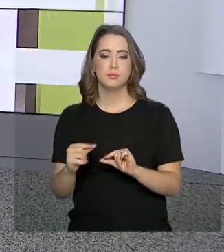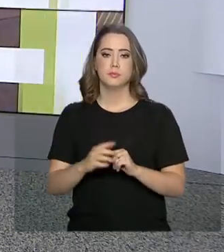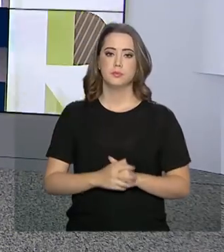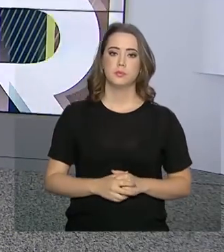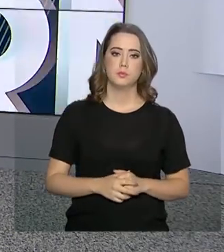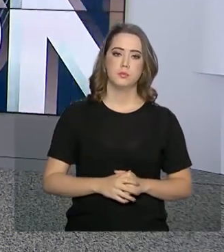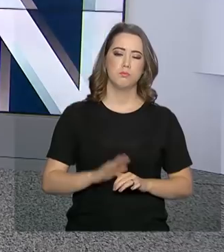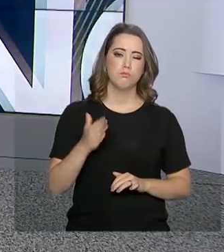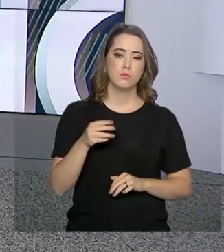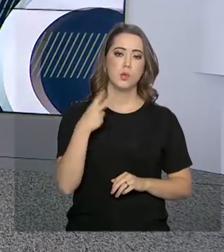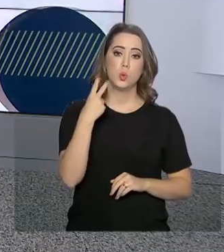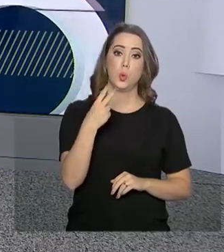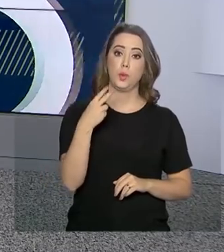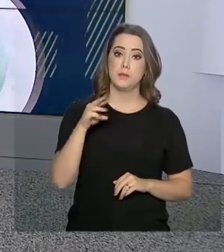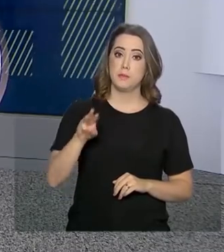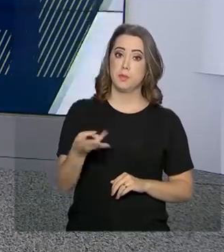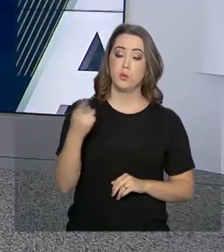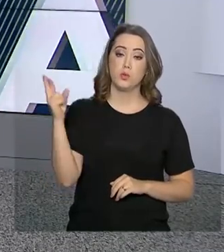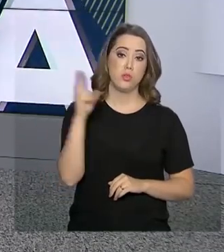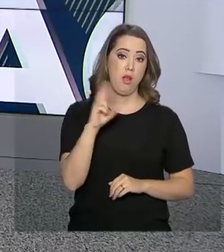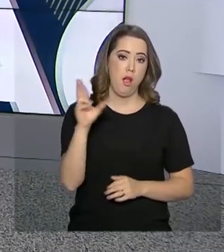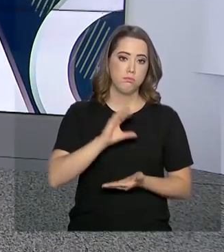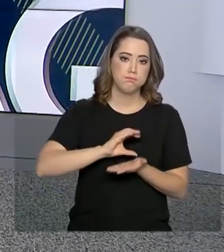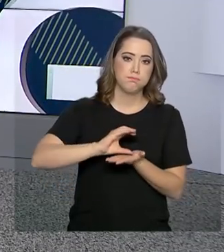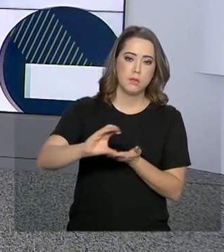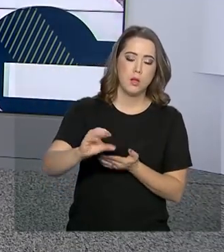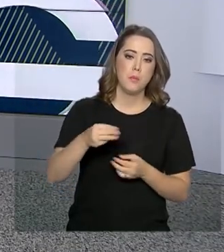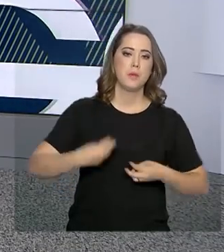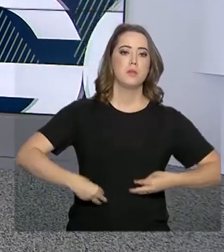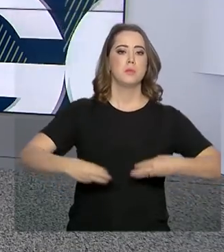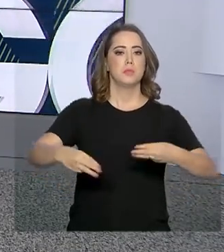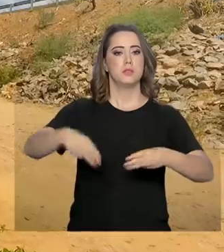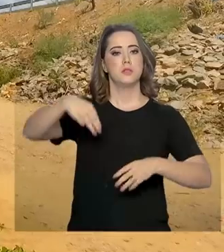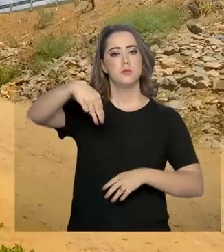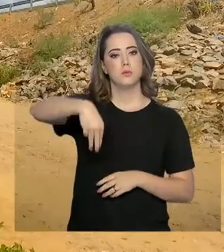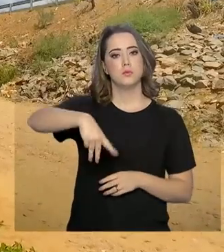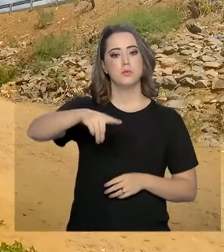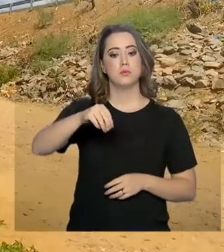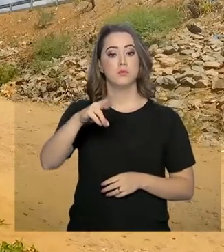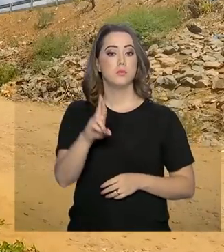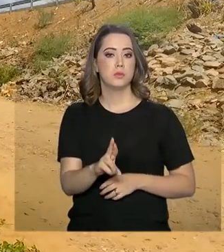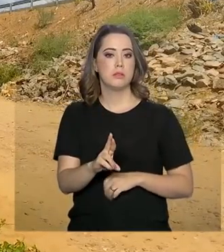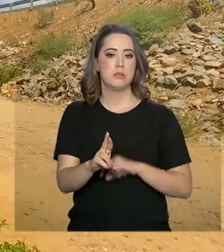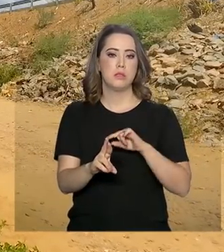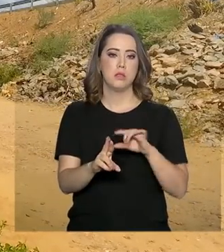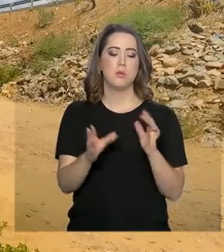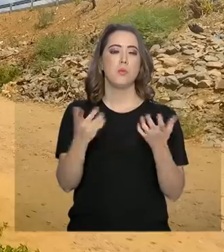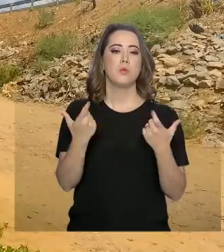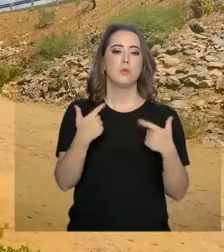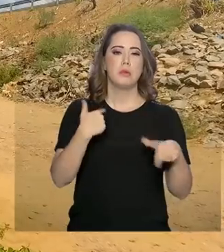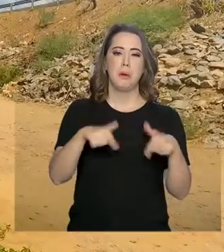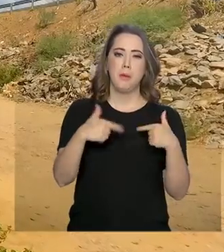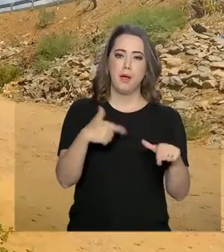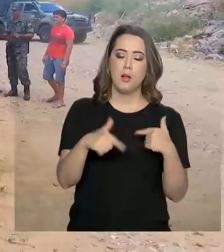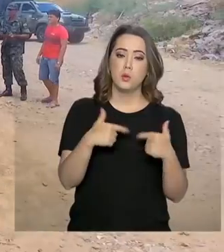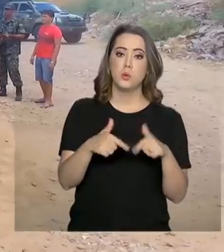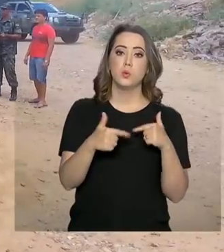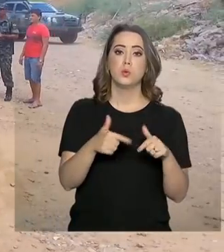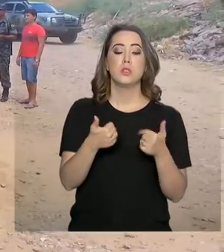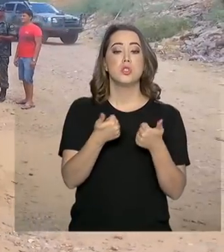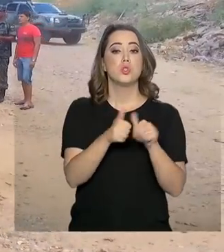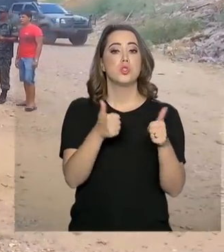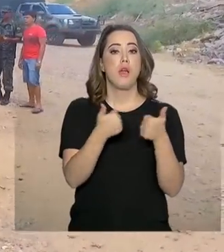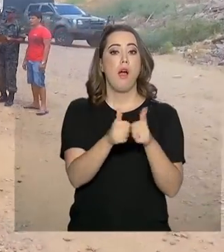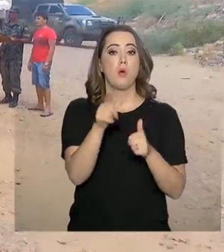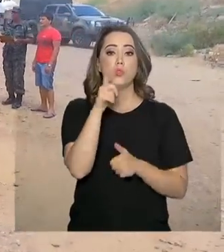de 2 milhões de reais vão ser repassados pelo Ministério do Desenvolvimento Regional para a Operação Carro-Pipa no Rio Grande